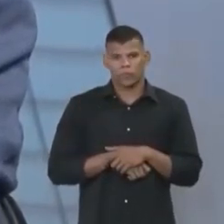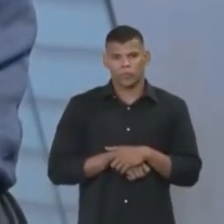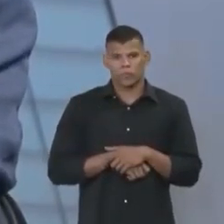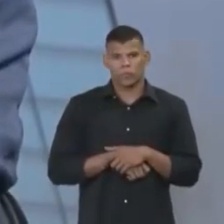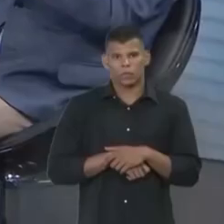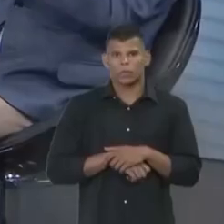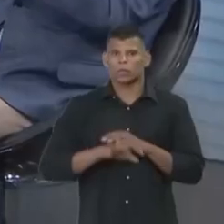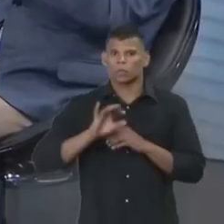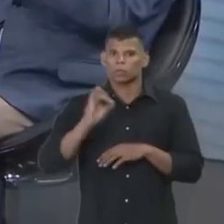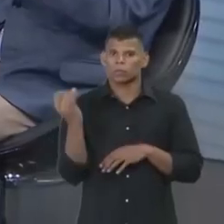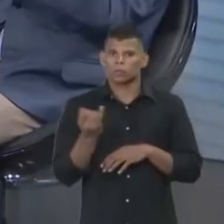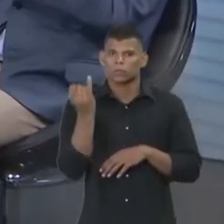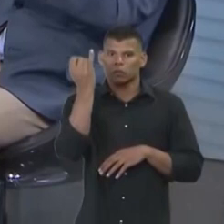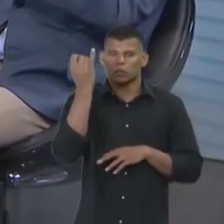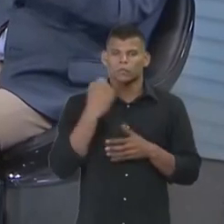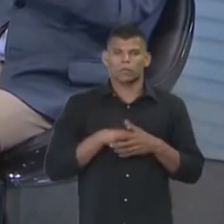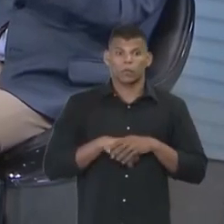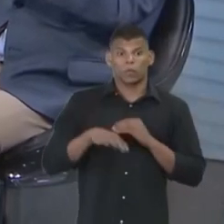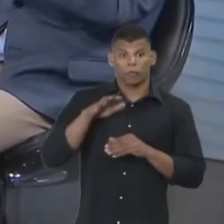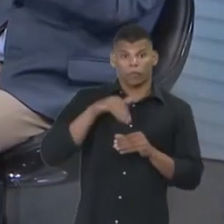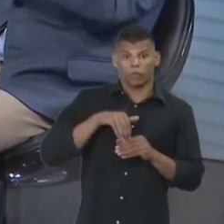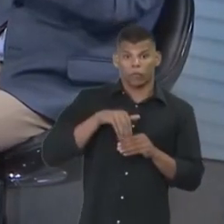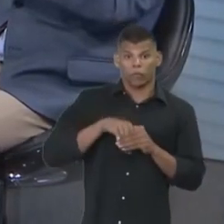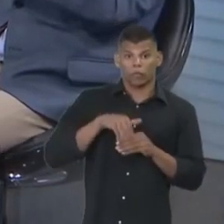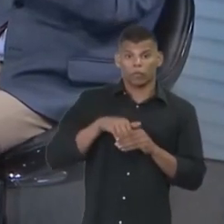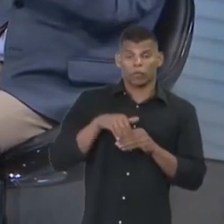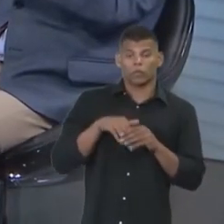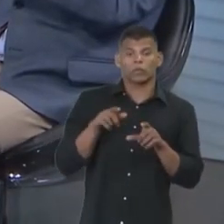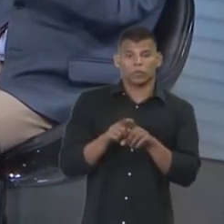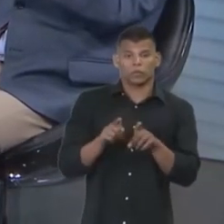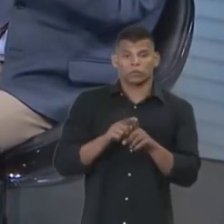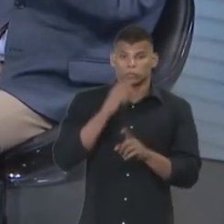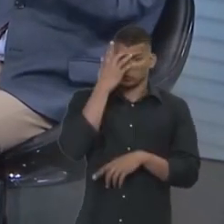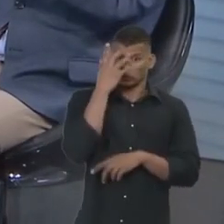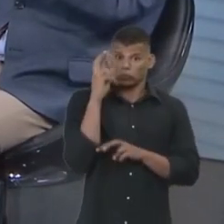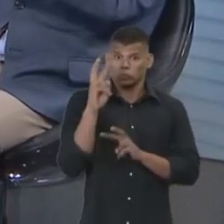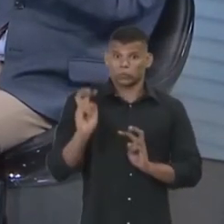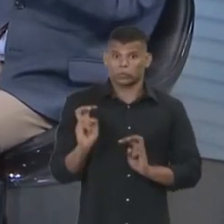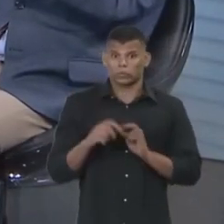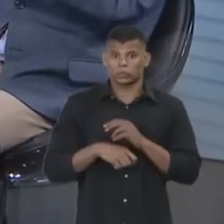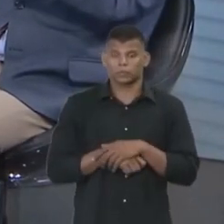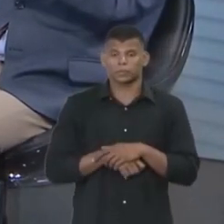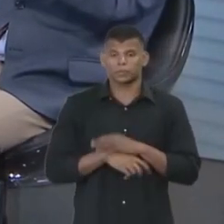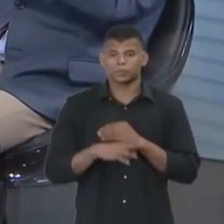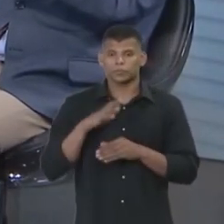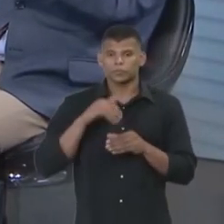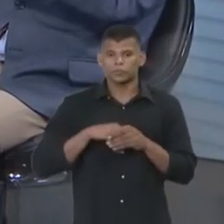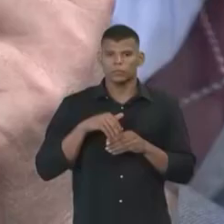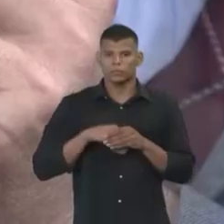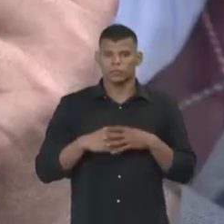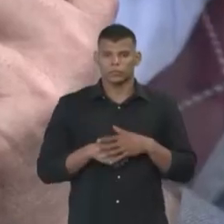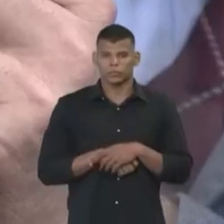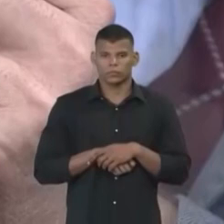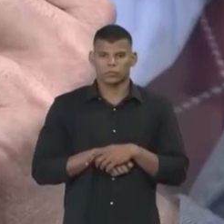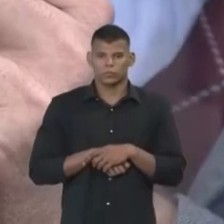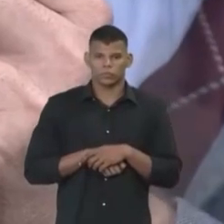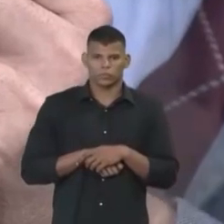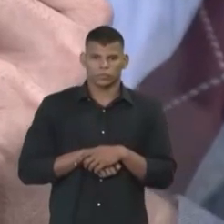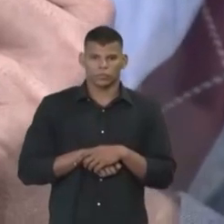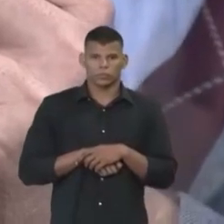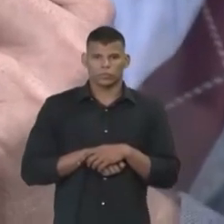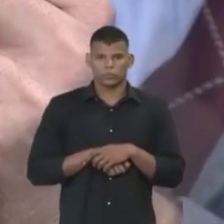do voto. A senhora tocou um grande assunto. Eu acho que esse assunto tem que estar na ordem do dia do voto do eleitor